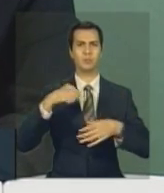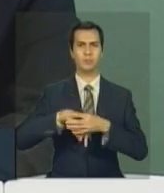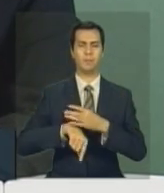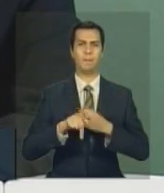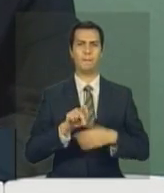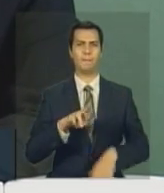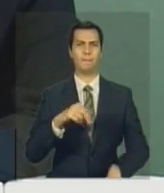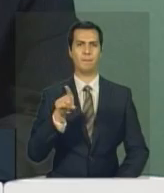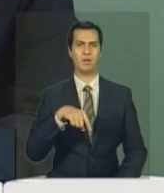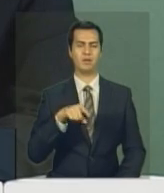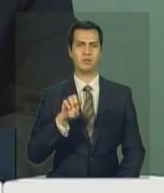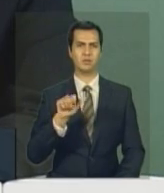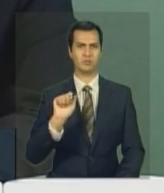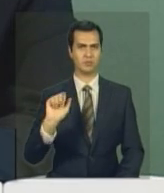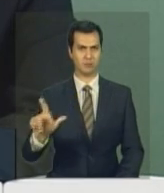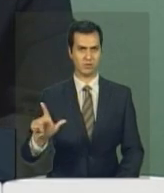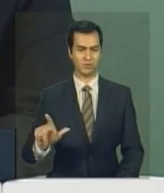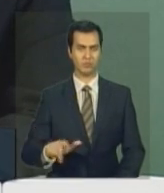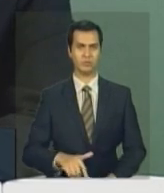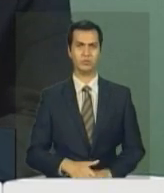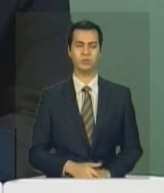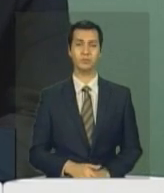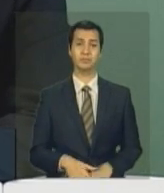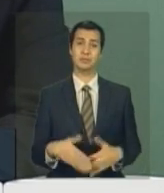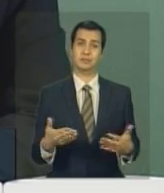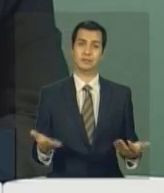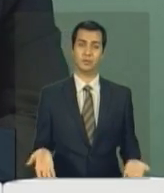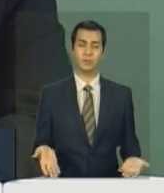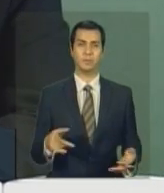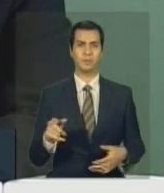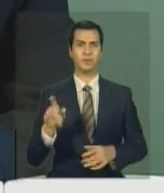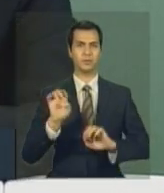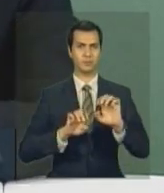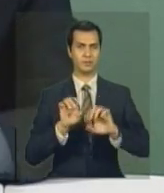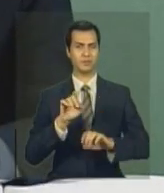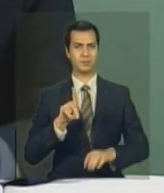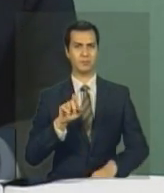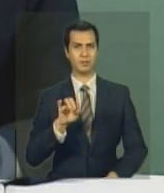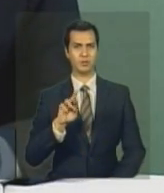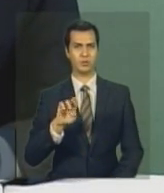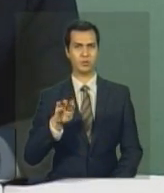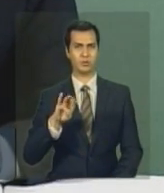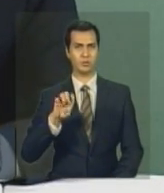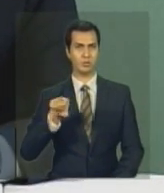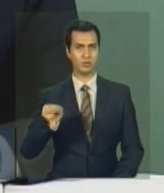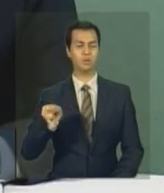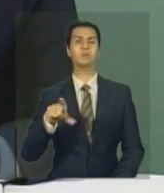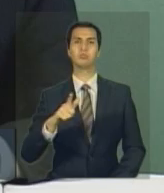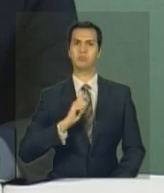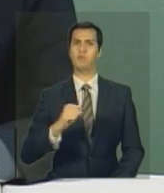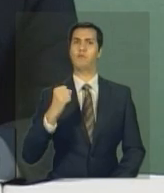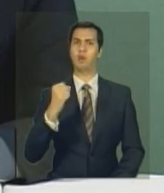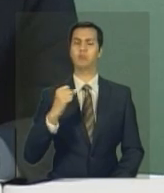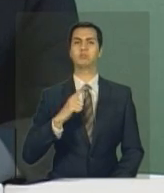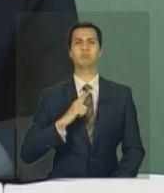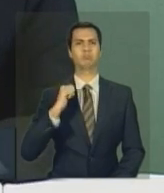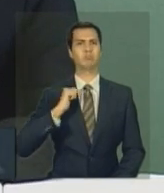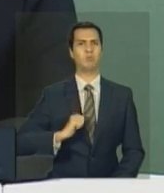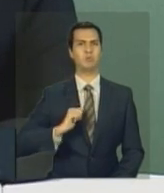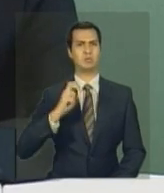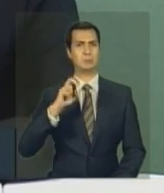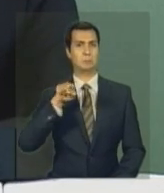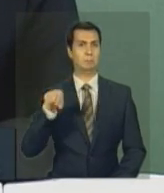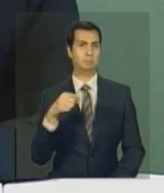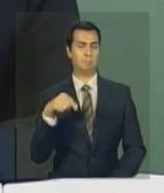tecnológico, industrial e de engenharia. Então, ela tem um peso importante no programa porque está dentro do